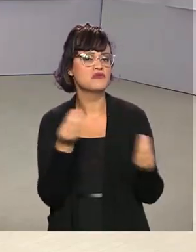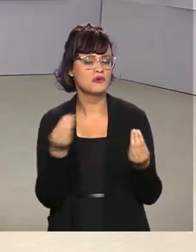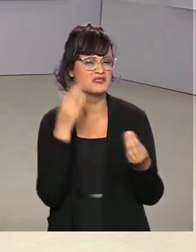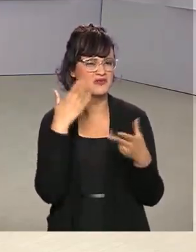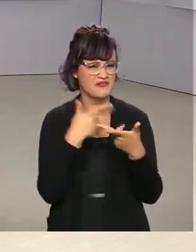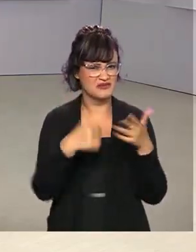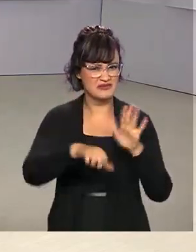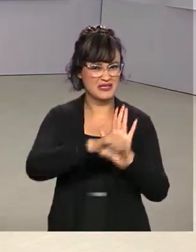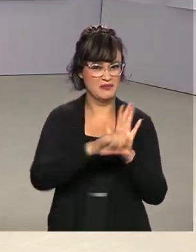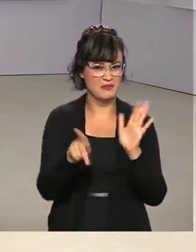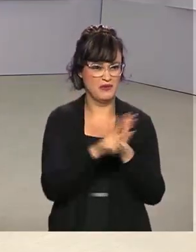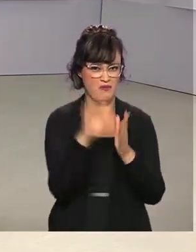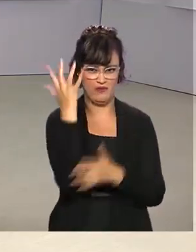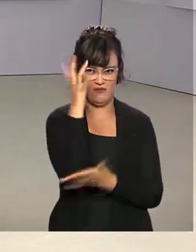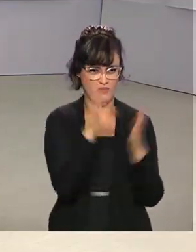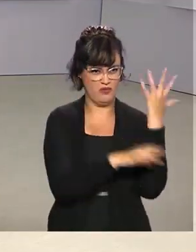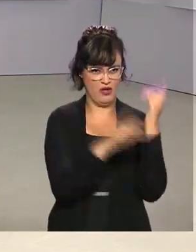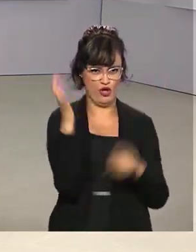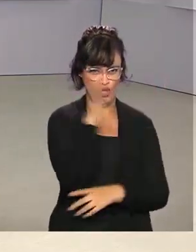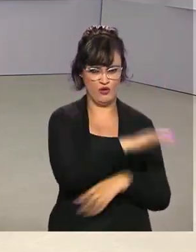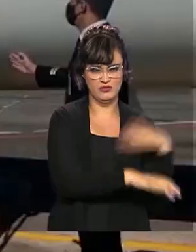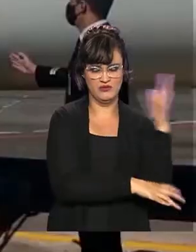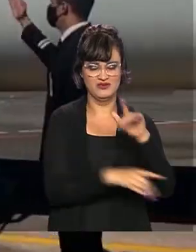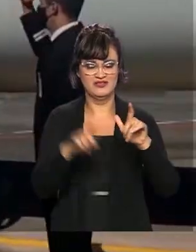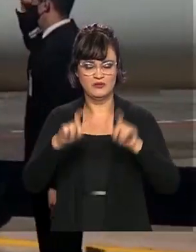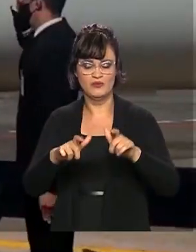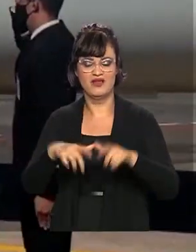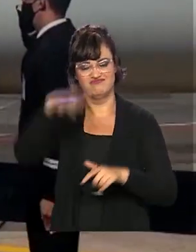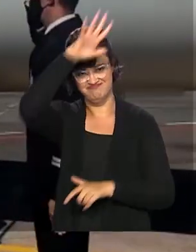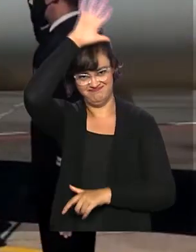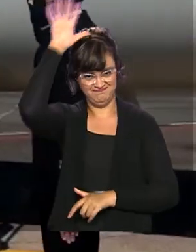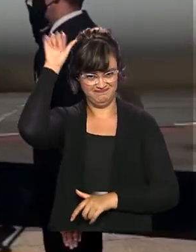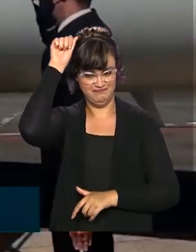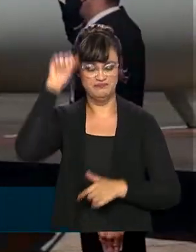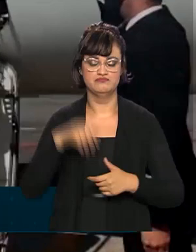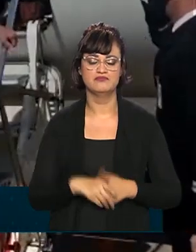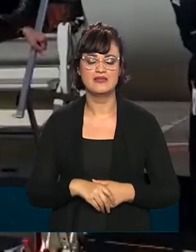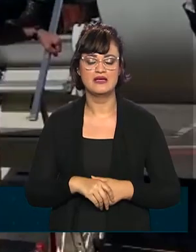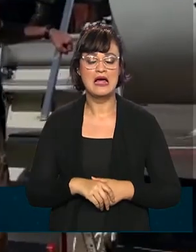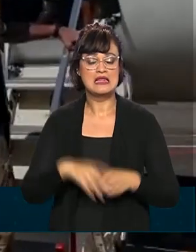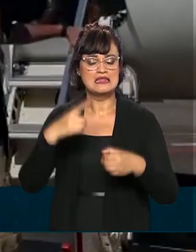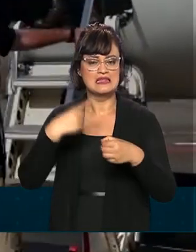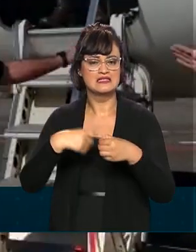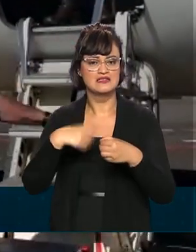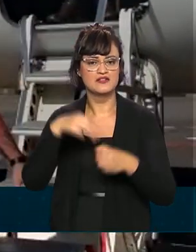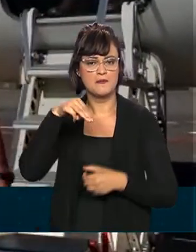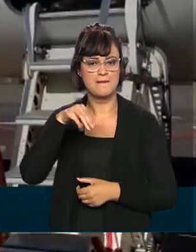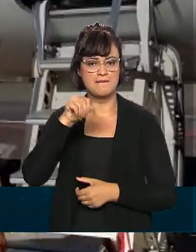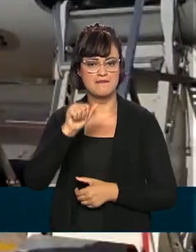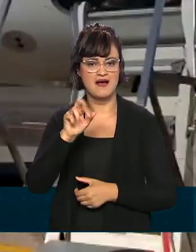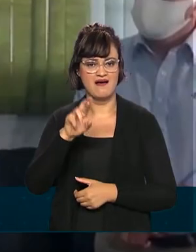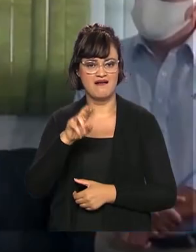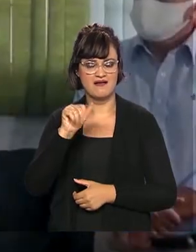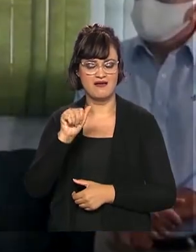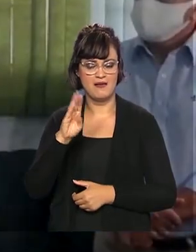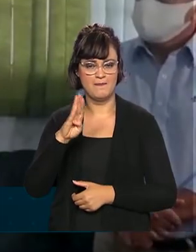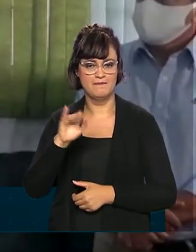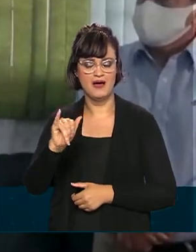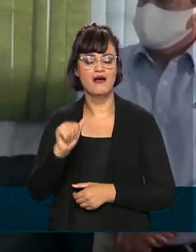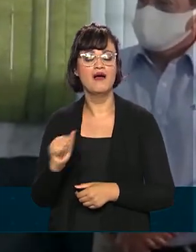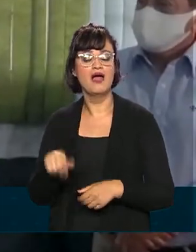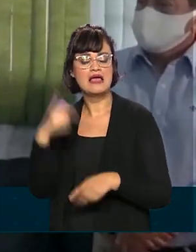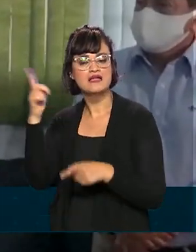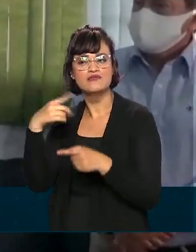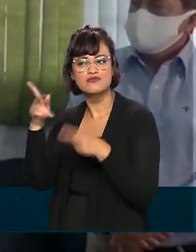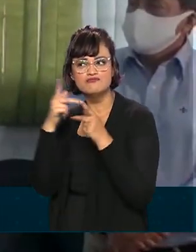crimes ambientais na região amazônica. Em Marabá, no Pará, Fernando Azevedo acompanhou o trabalho da Operação